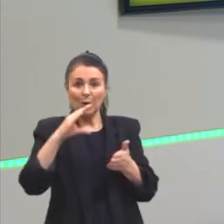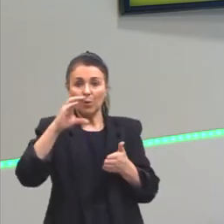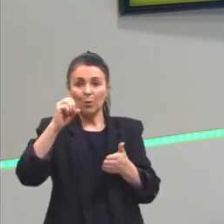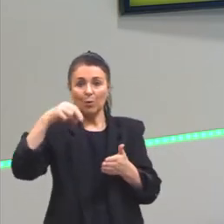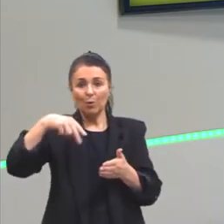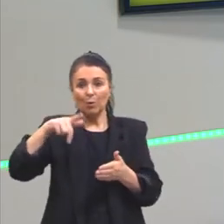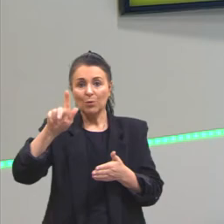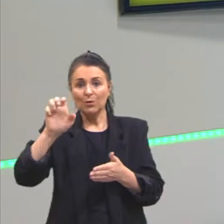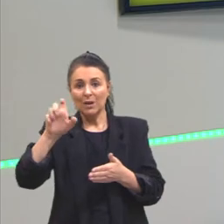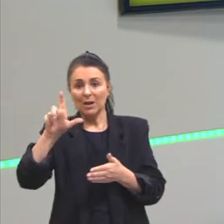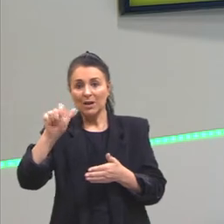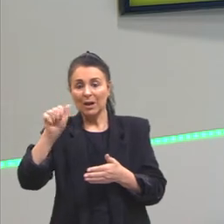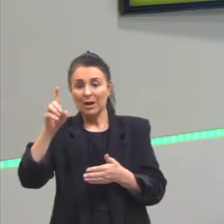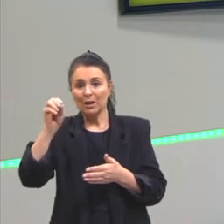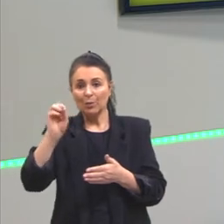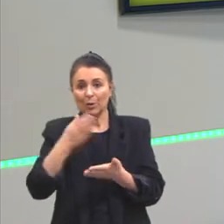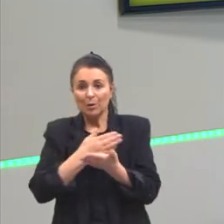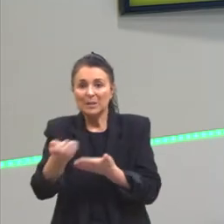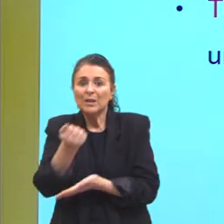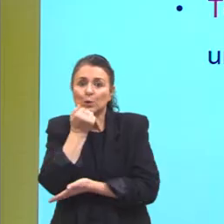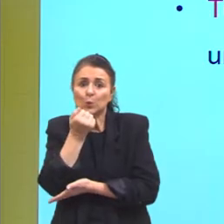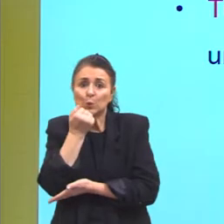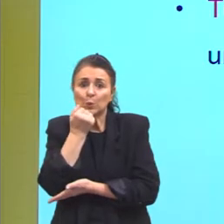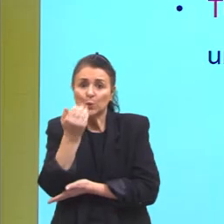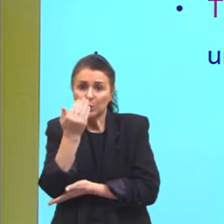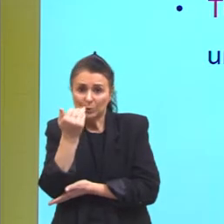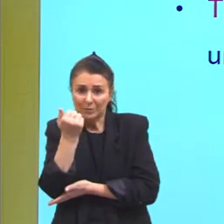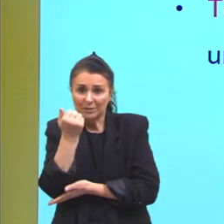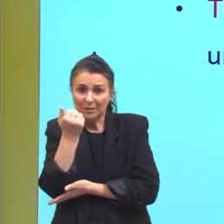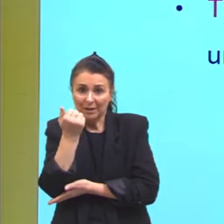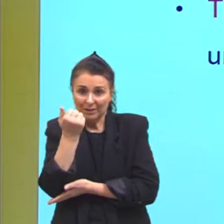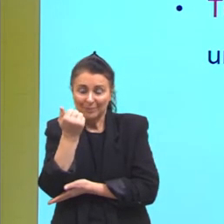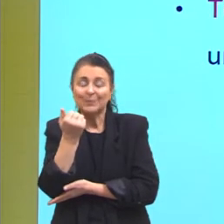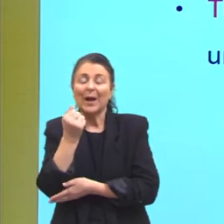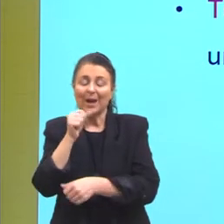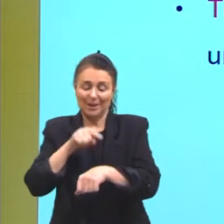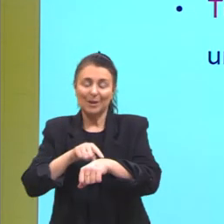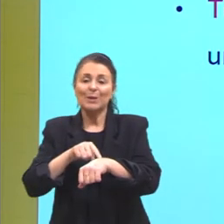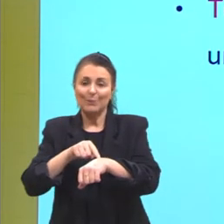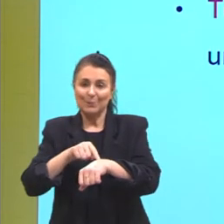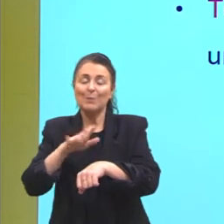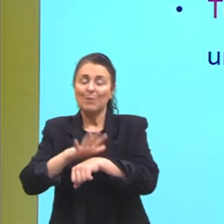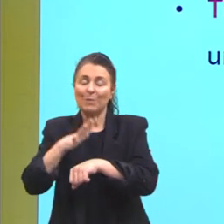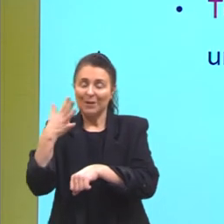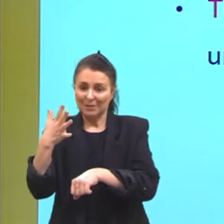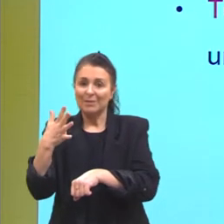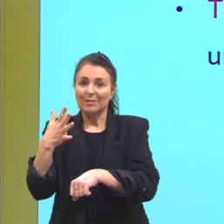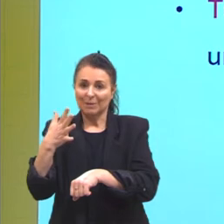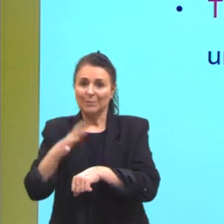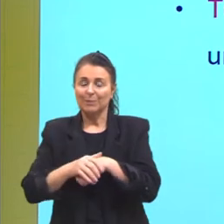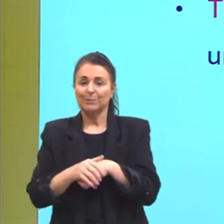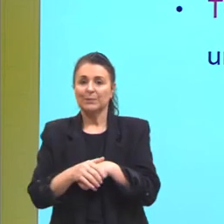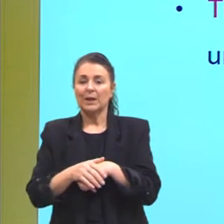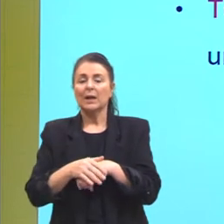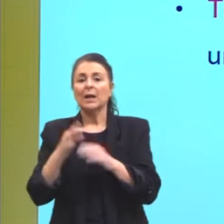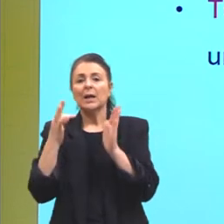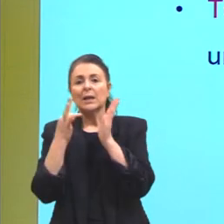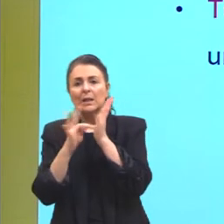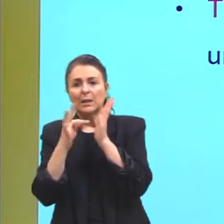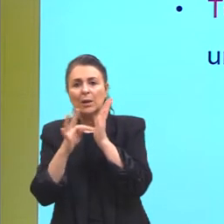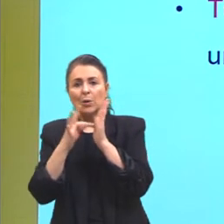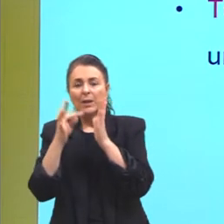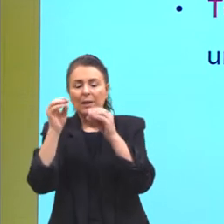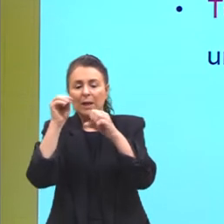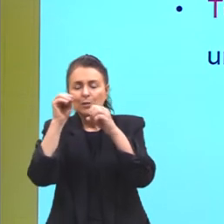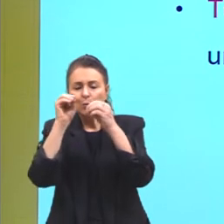grande mudança na conservação. Por que isso ocorre? Lembrando da teoria das colisões.